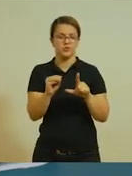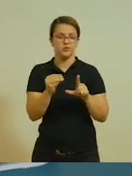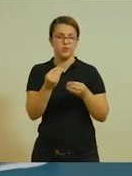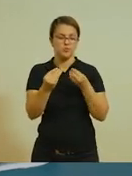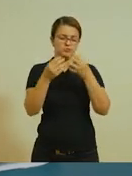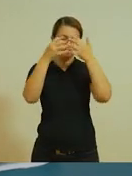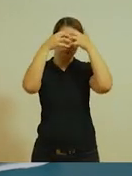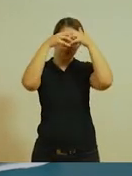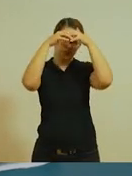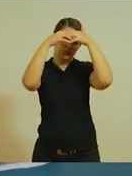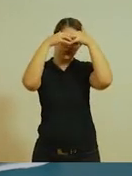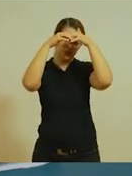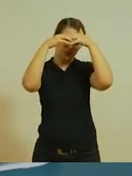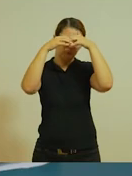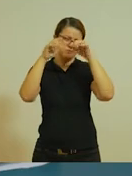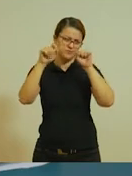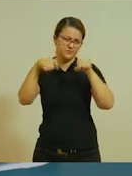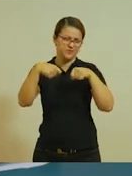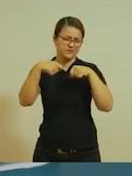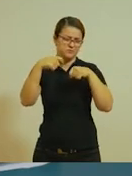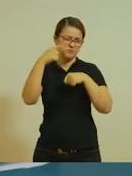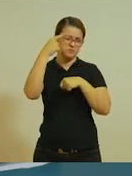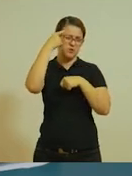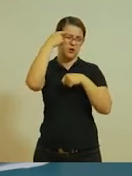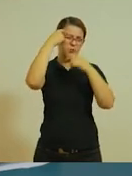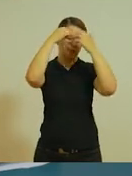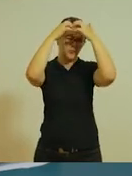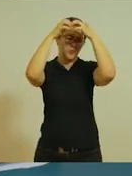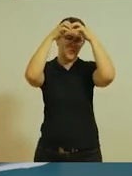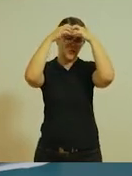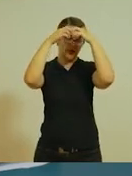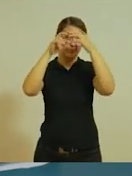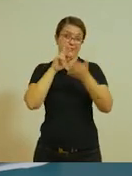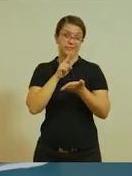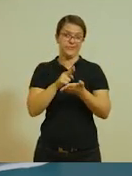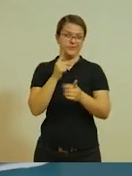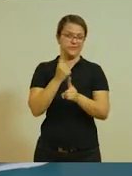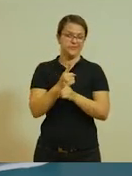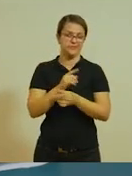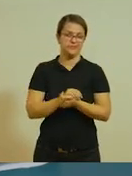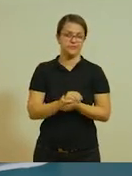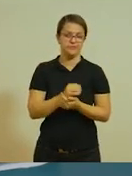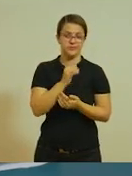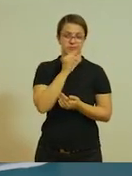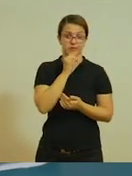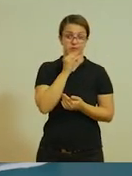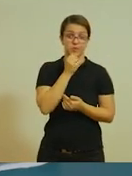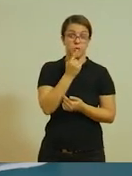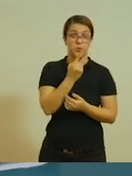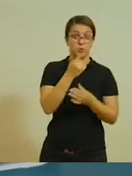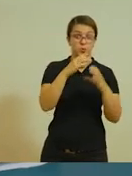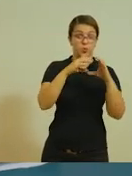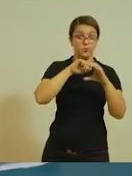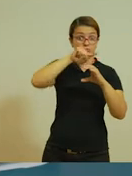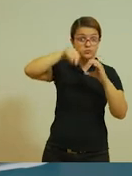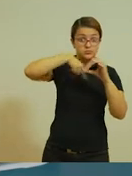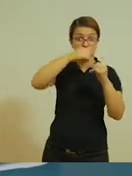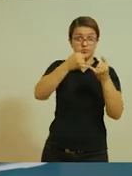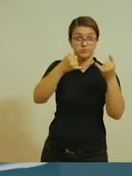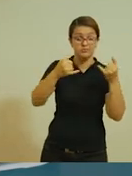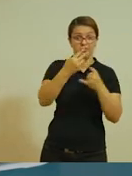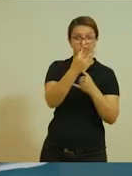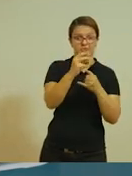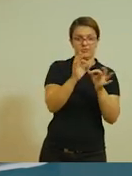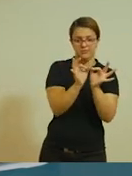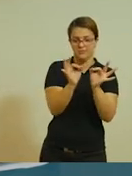do cálculo mental, sim ou não? Olha só. Um rolo de fio de 30 metros. Mas eu vou precisar de mais dois